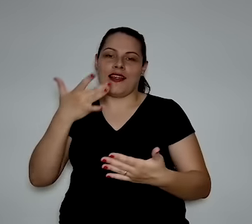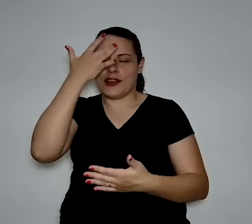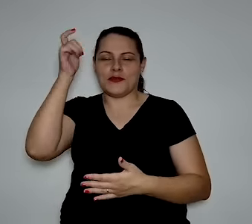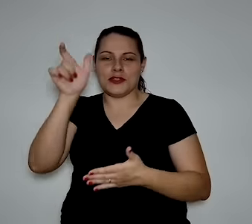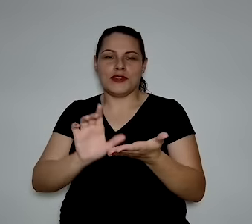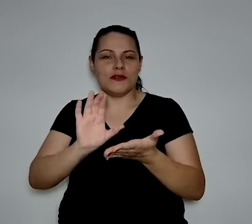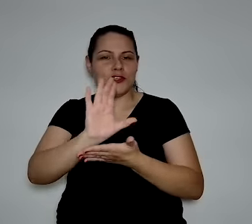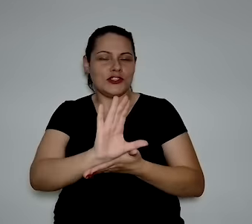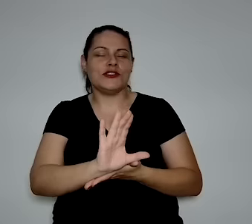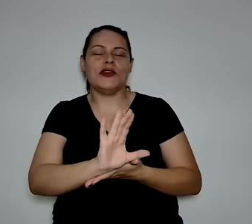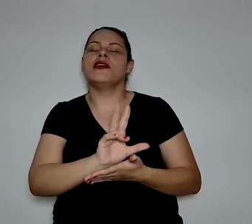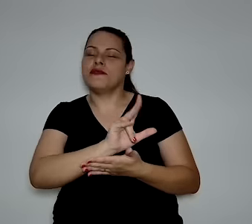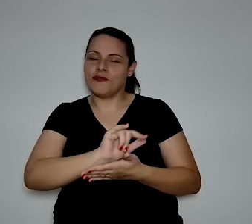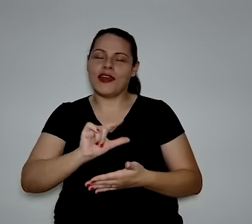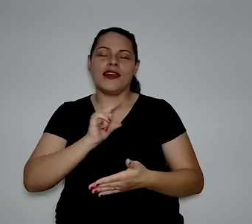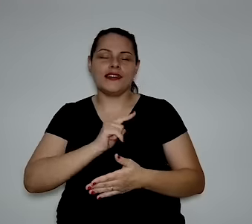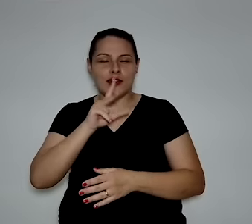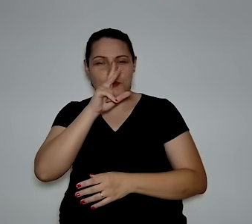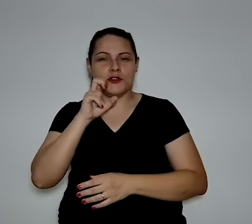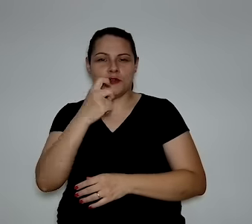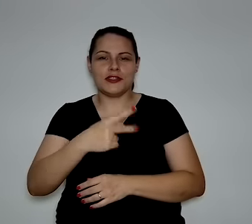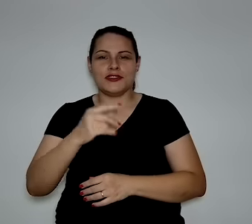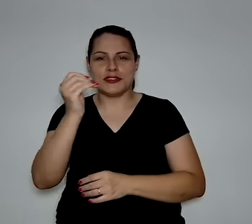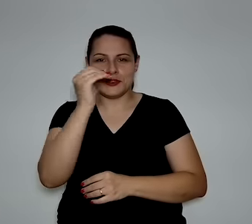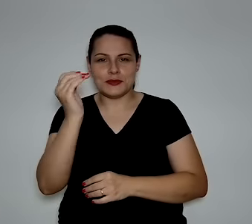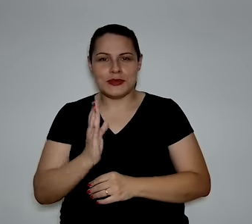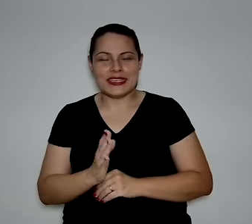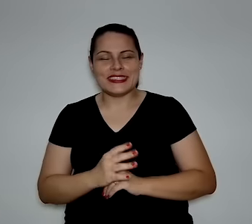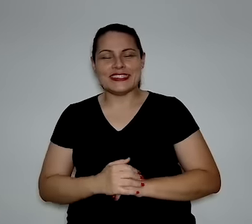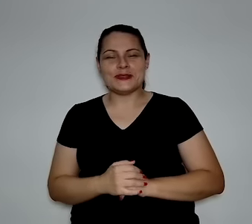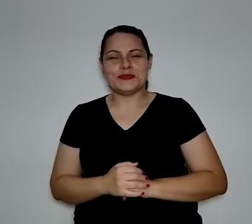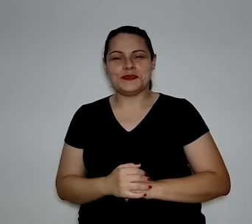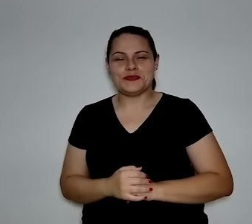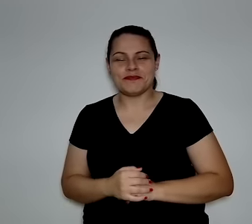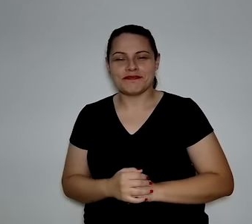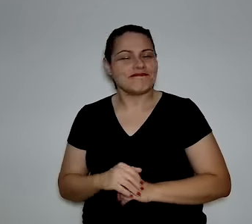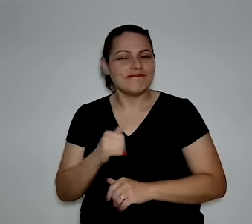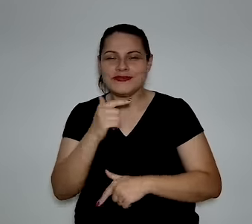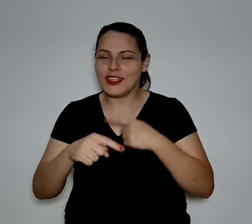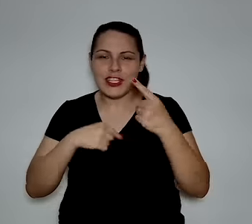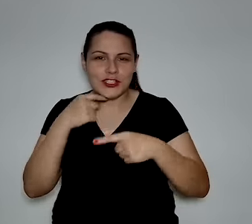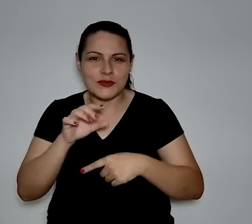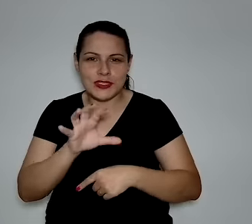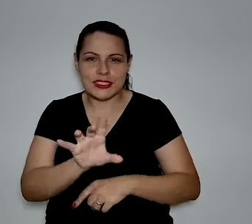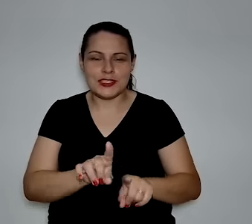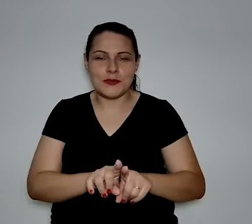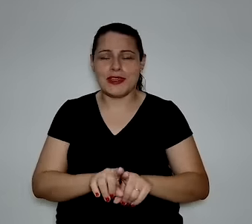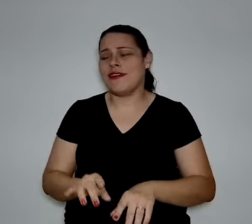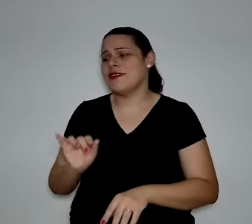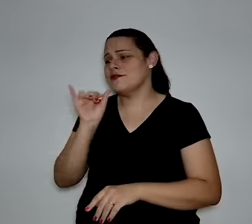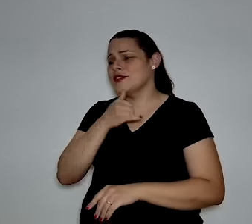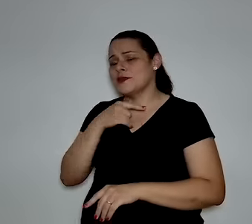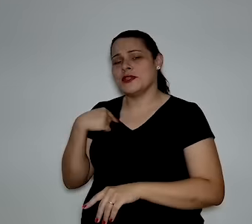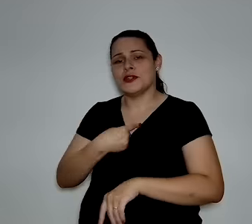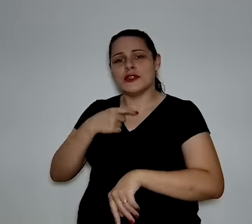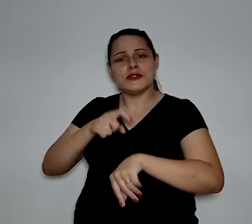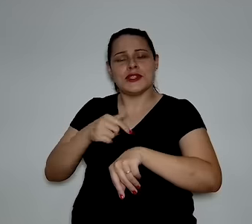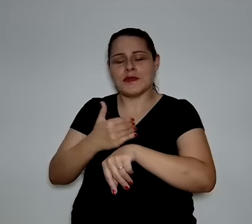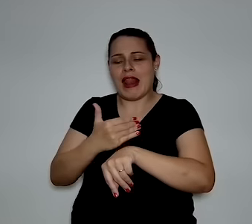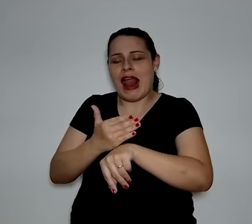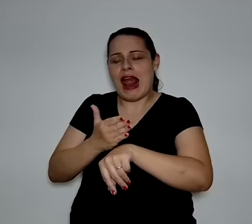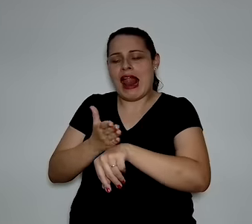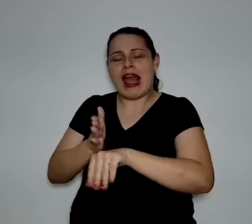o investidor não vai pensar duas vezes em investir aqui no país. Não, não vai. E, infelizmente, nós estamos sem tempo,